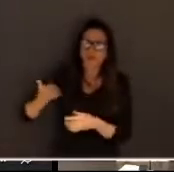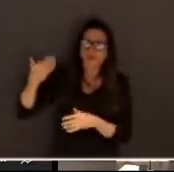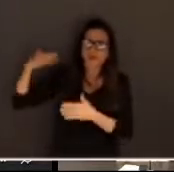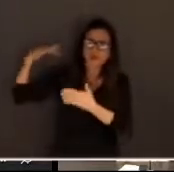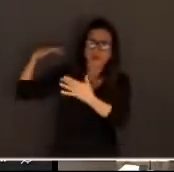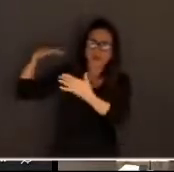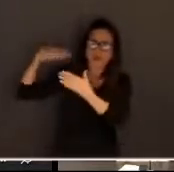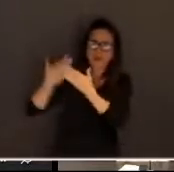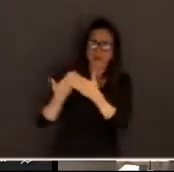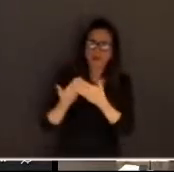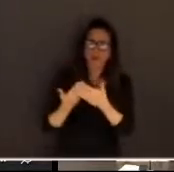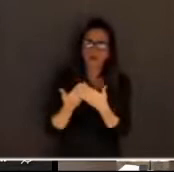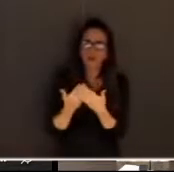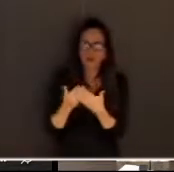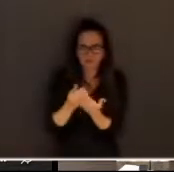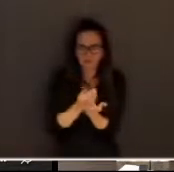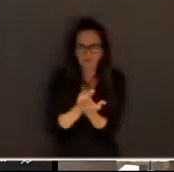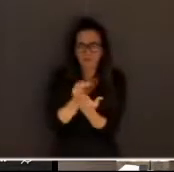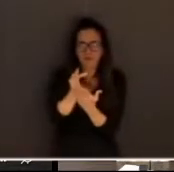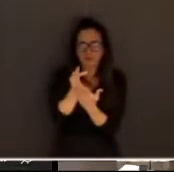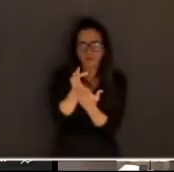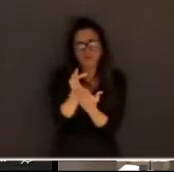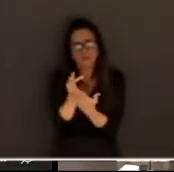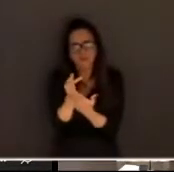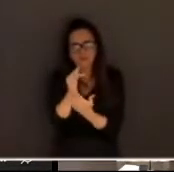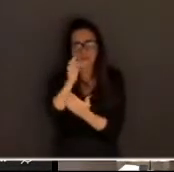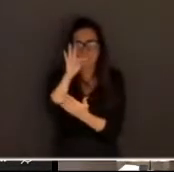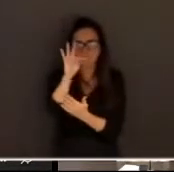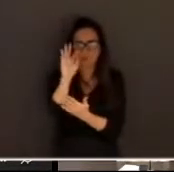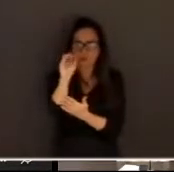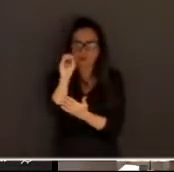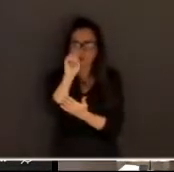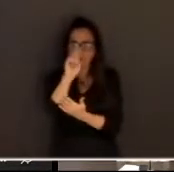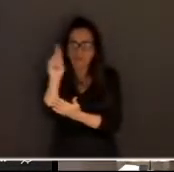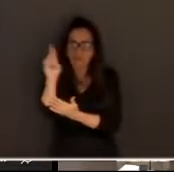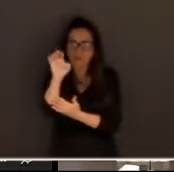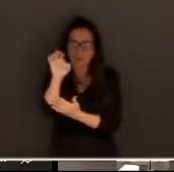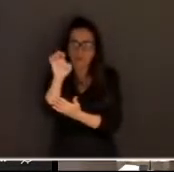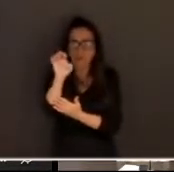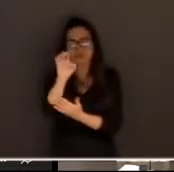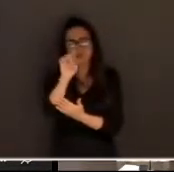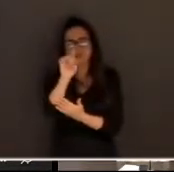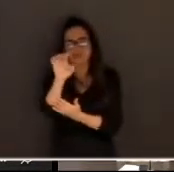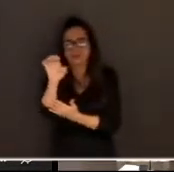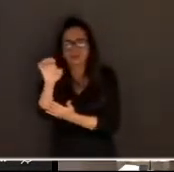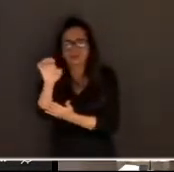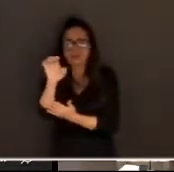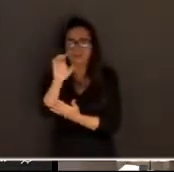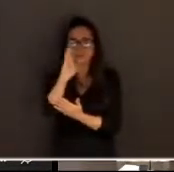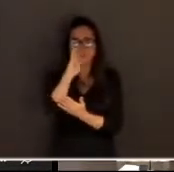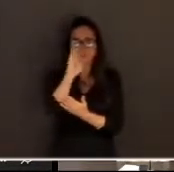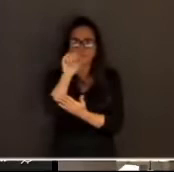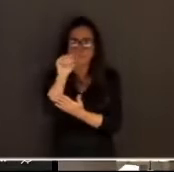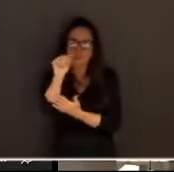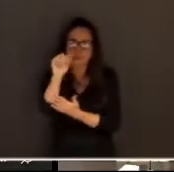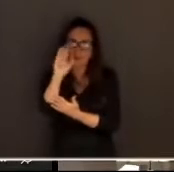descrita no livro de Gênesis tem morada nos tribunais nos tribunais existem